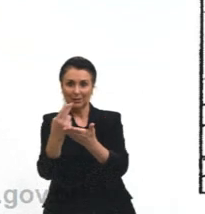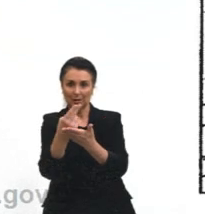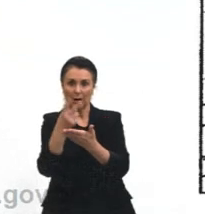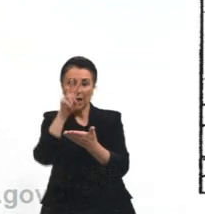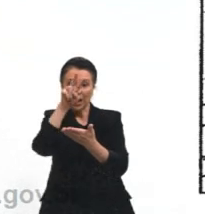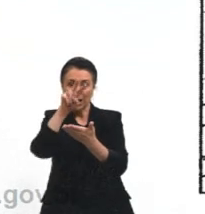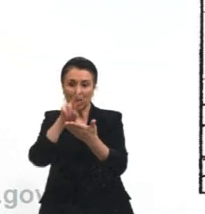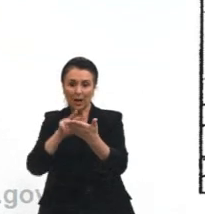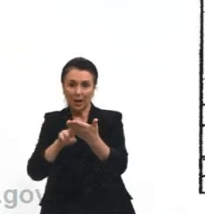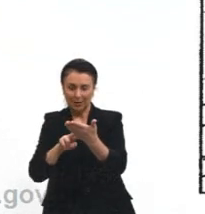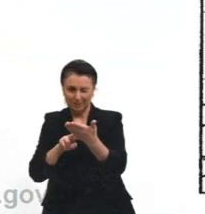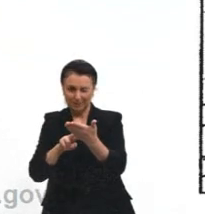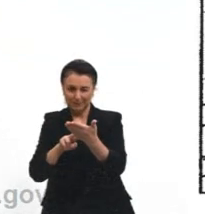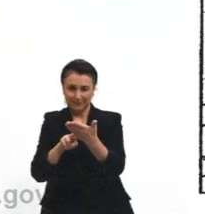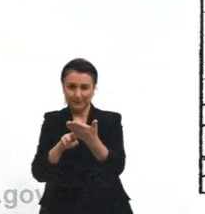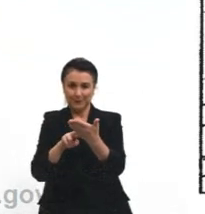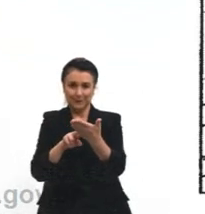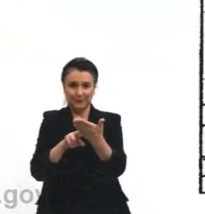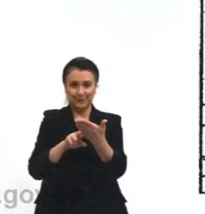ler ela.